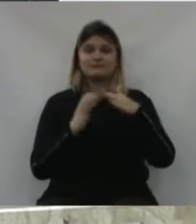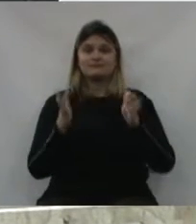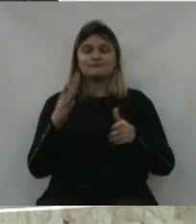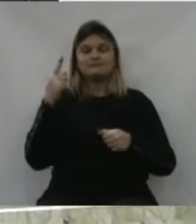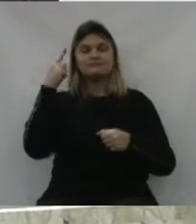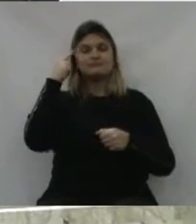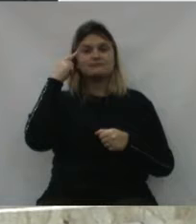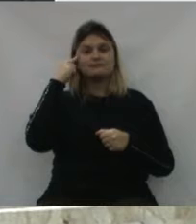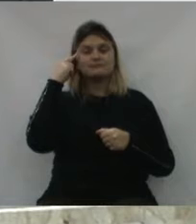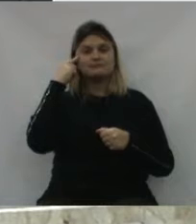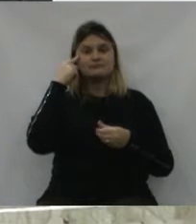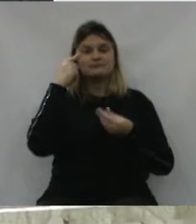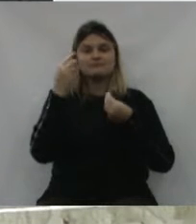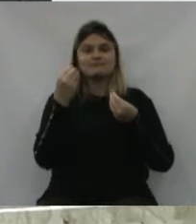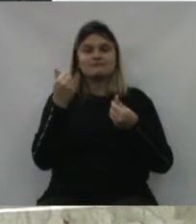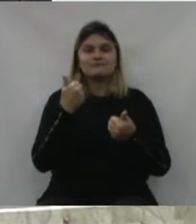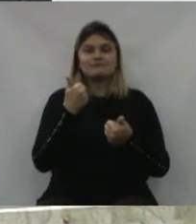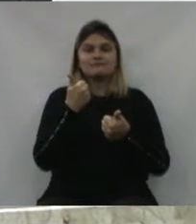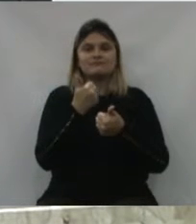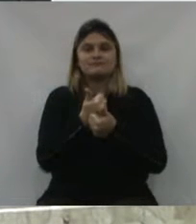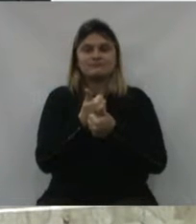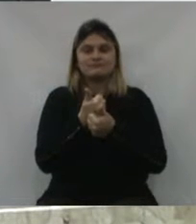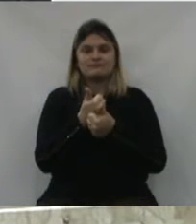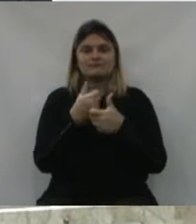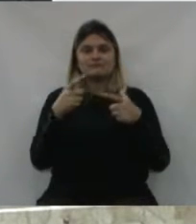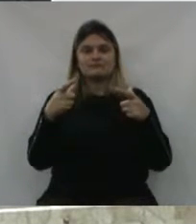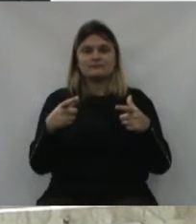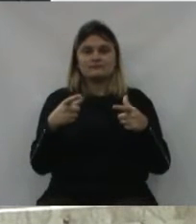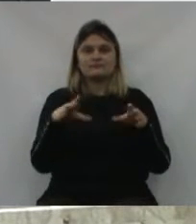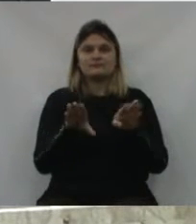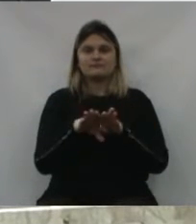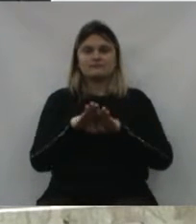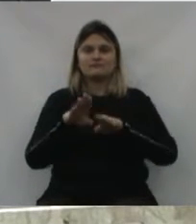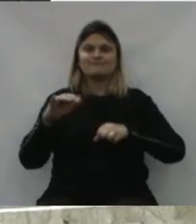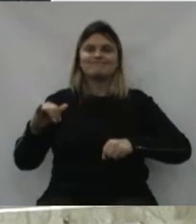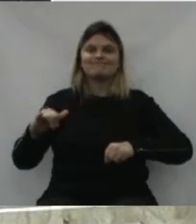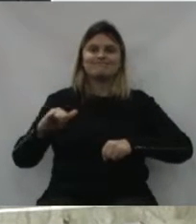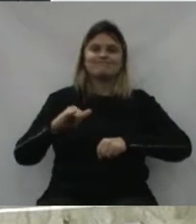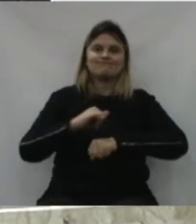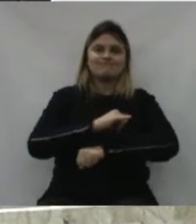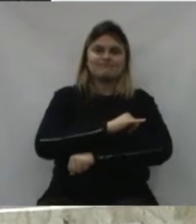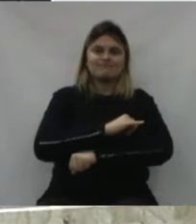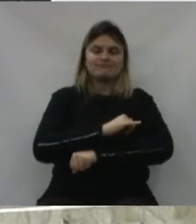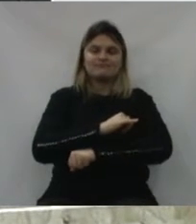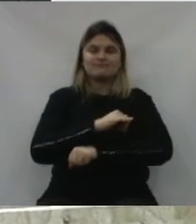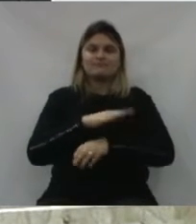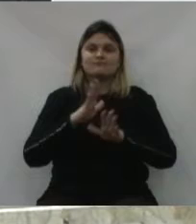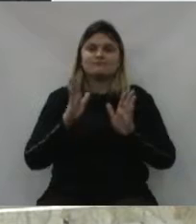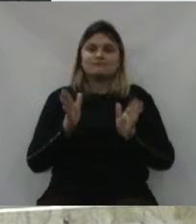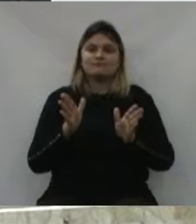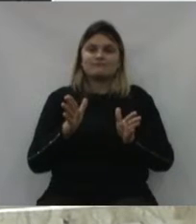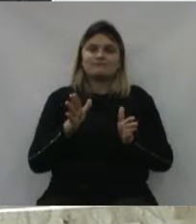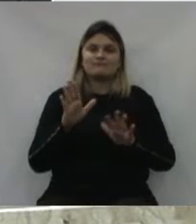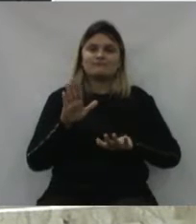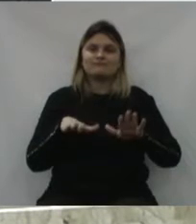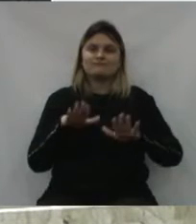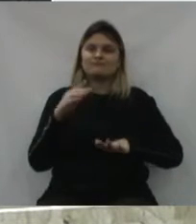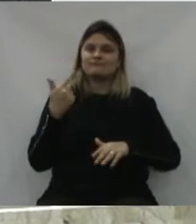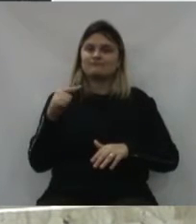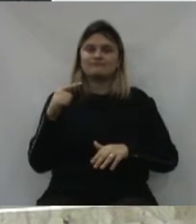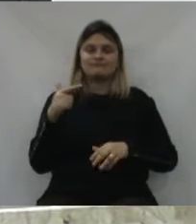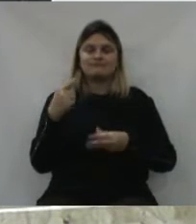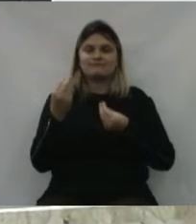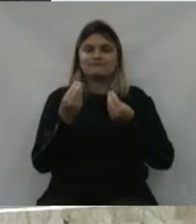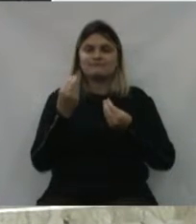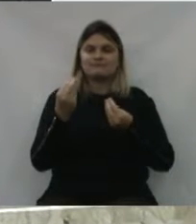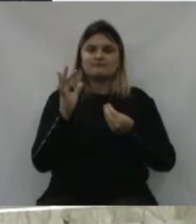empresas aí que hoje pensam na proximidade dos portos e aeroportos para se instalar. Então, hoje